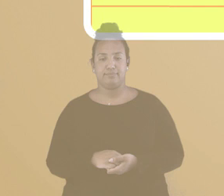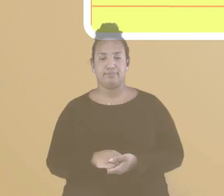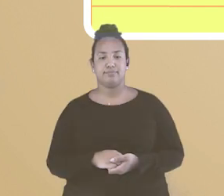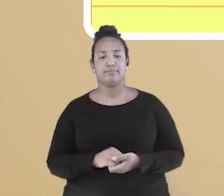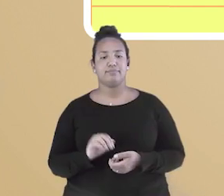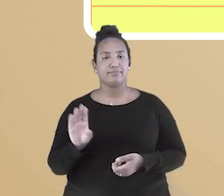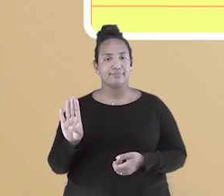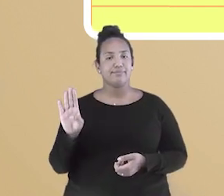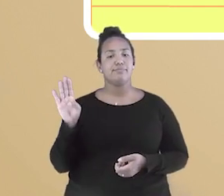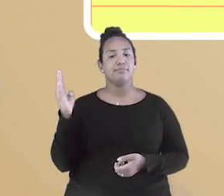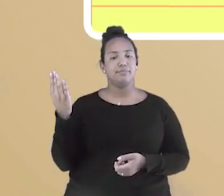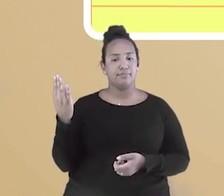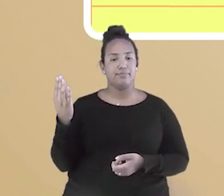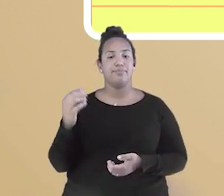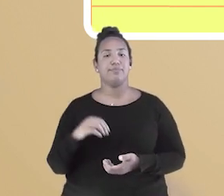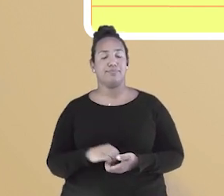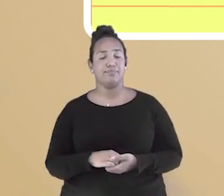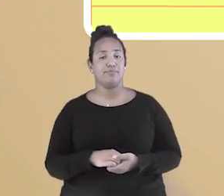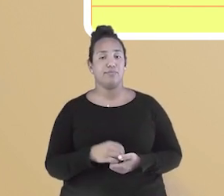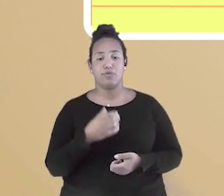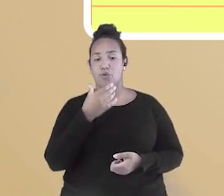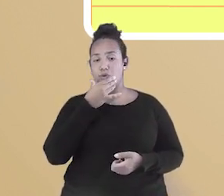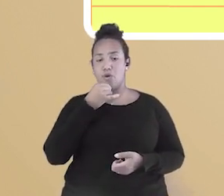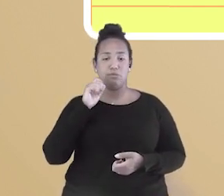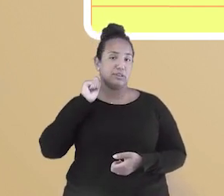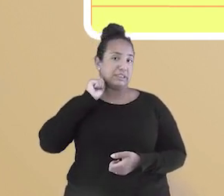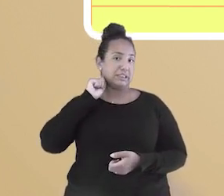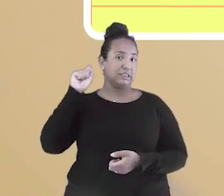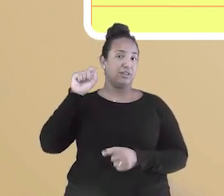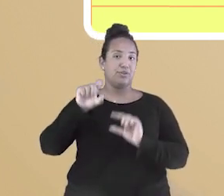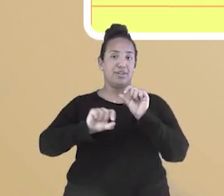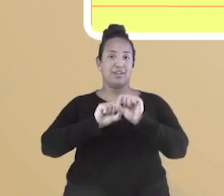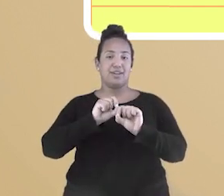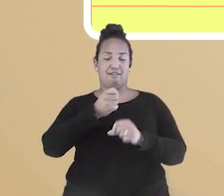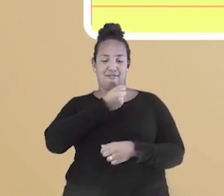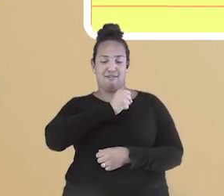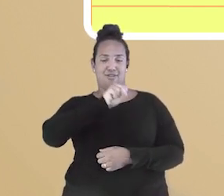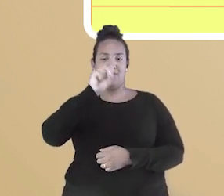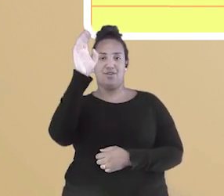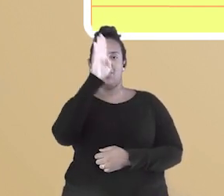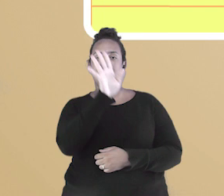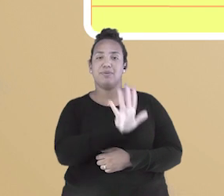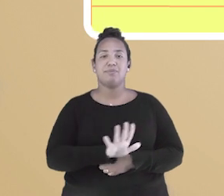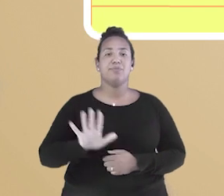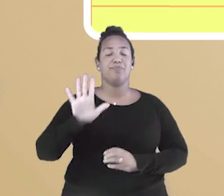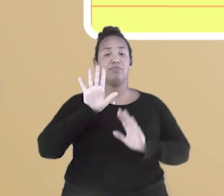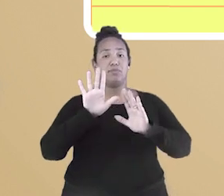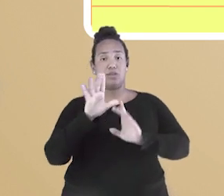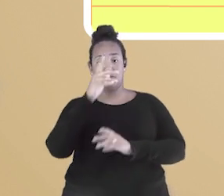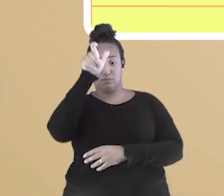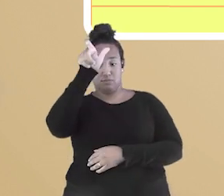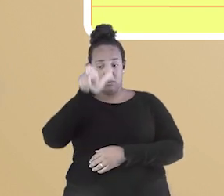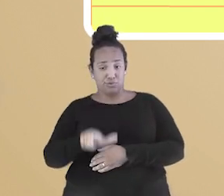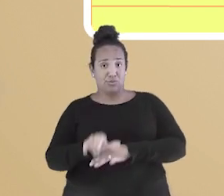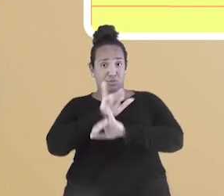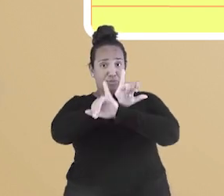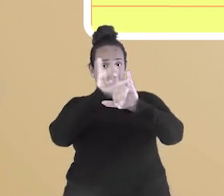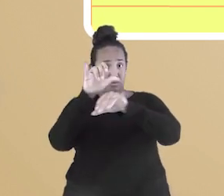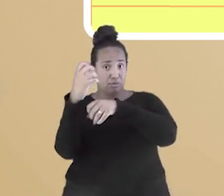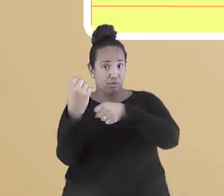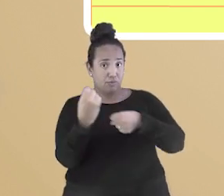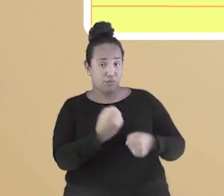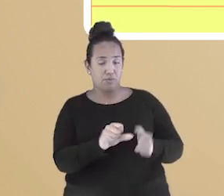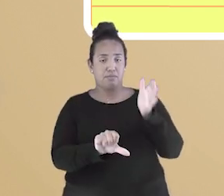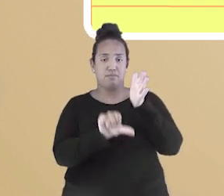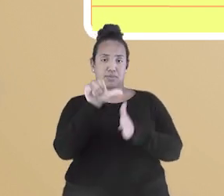Falso. Tiradentes foi considerado um herói nacional, mas quem proclamou a nossa república foi nosso primeiro presidente,